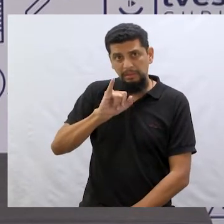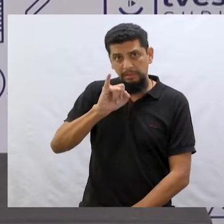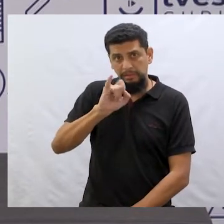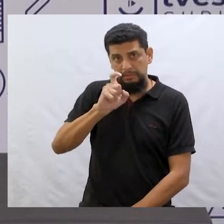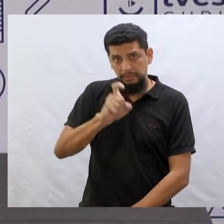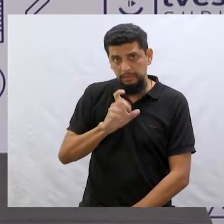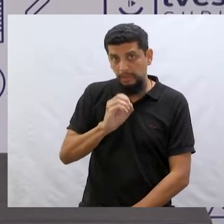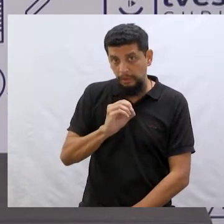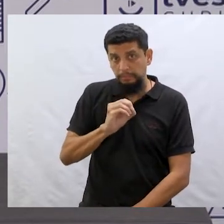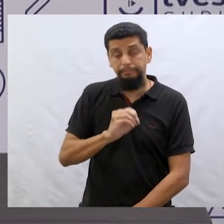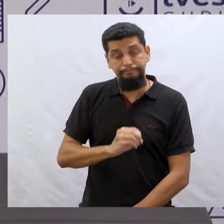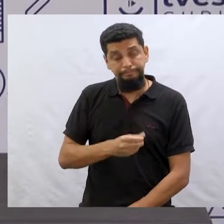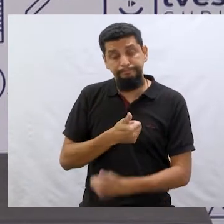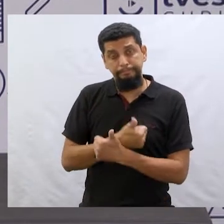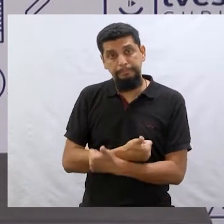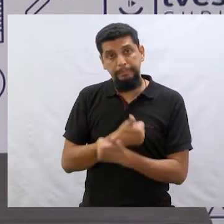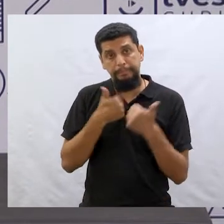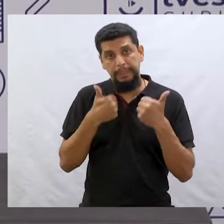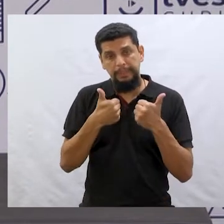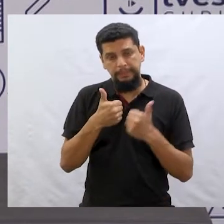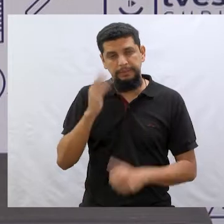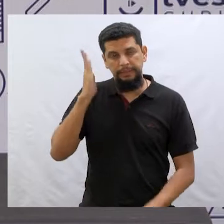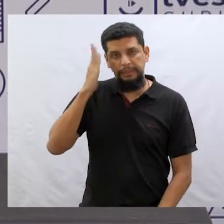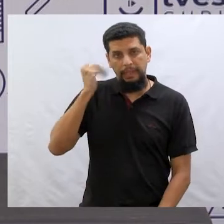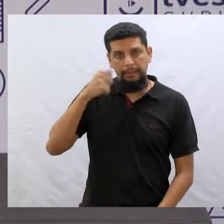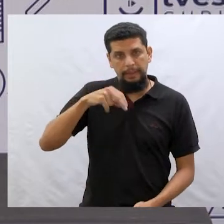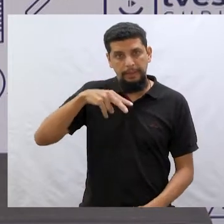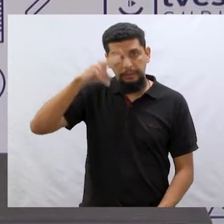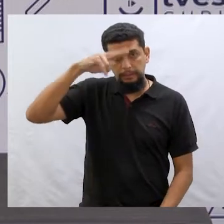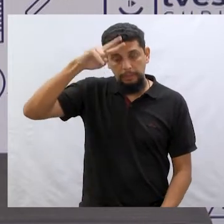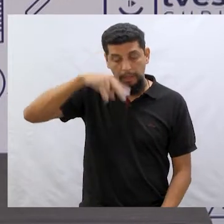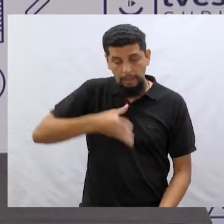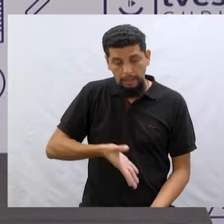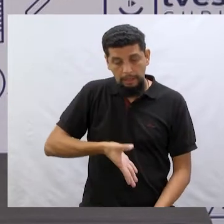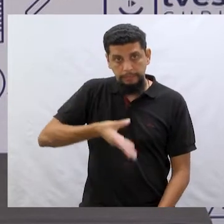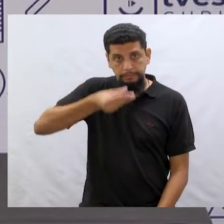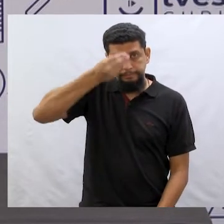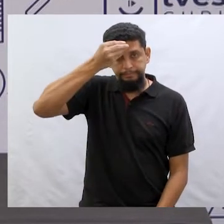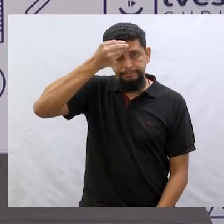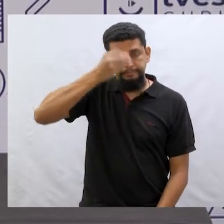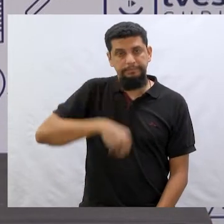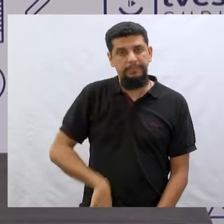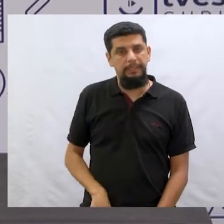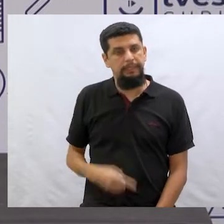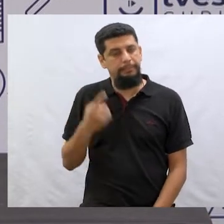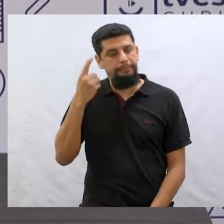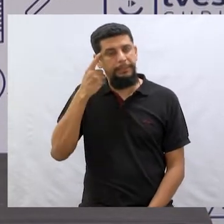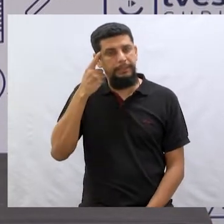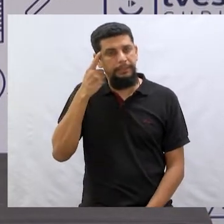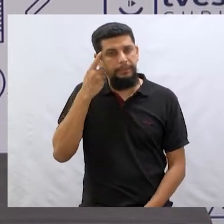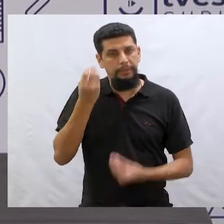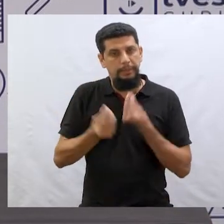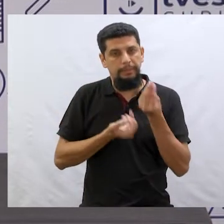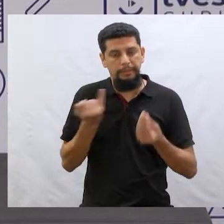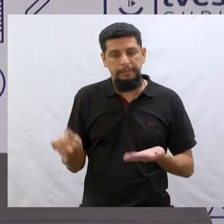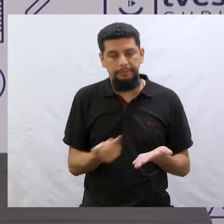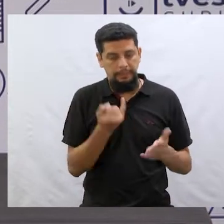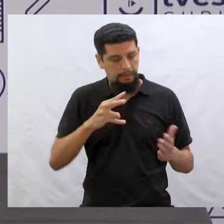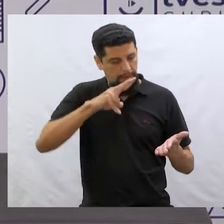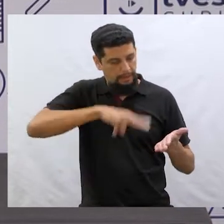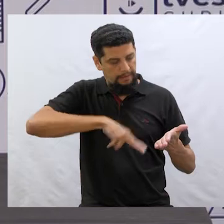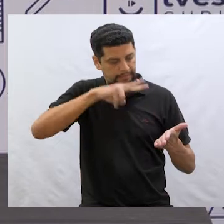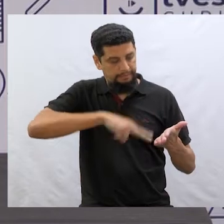vira-volta, né? Muito bom. É bom saber, essas histórias inspiram a gente, fazem a pensar sobre a importância da